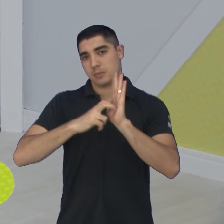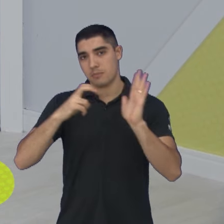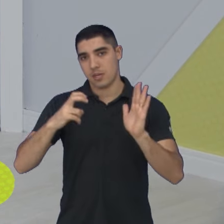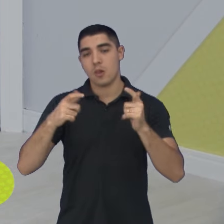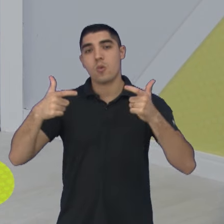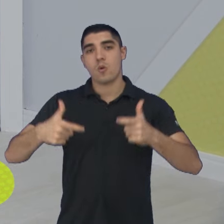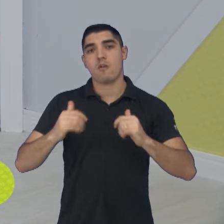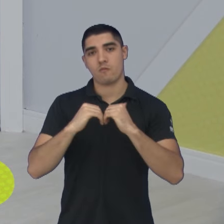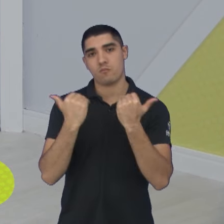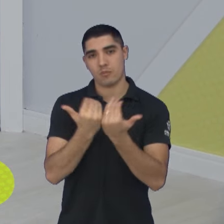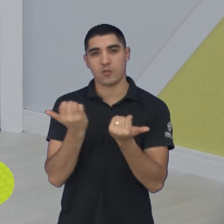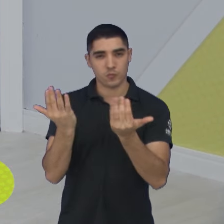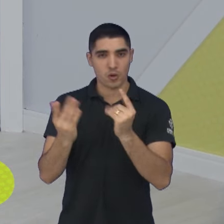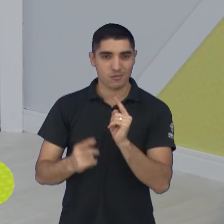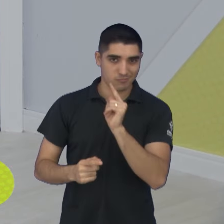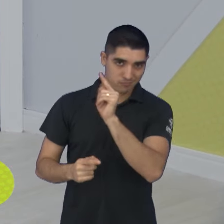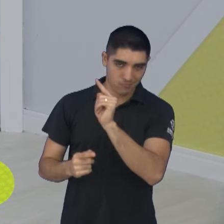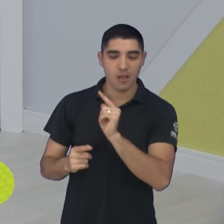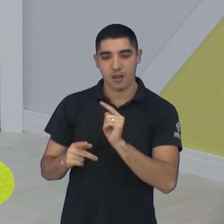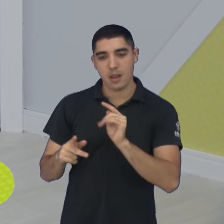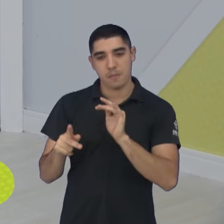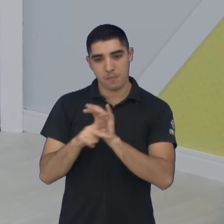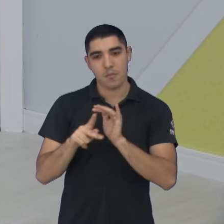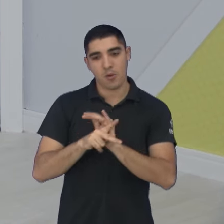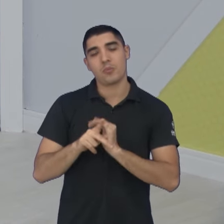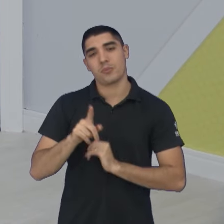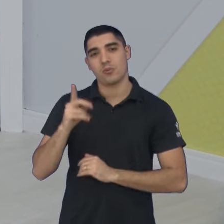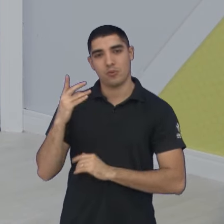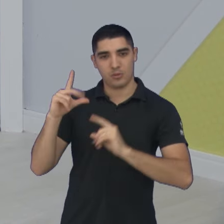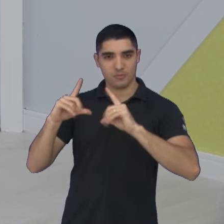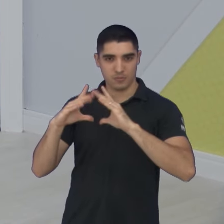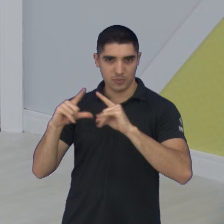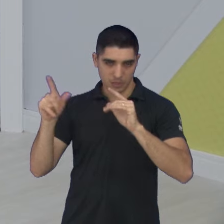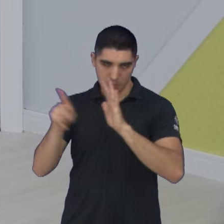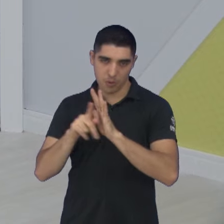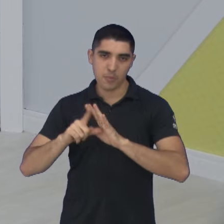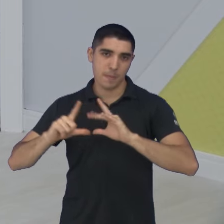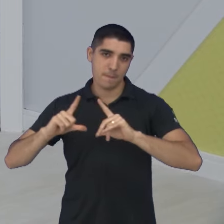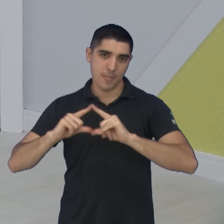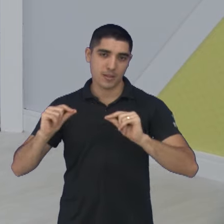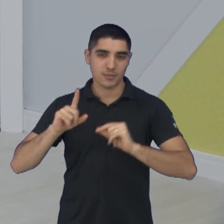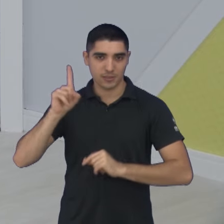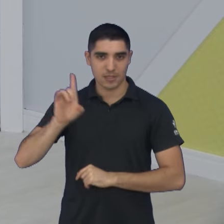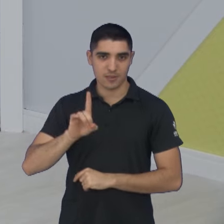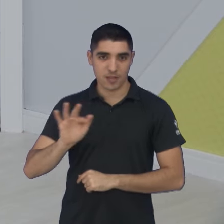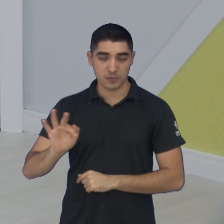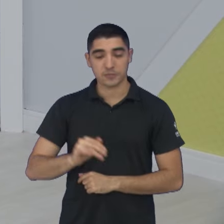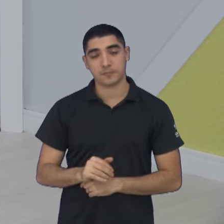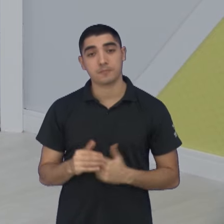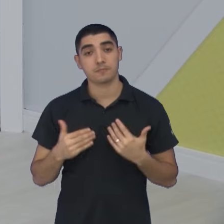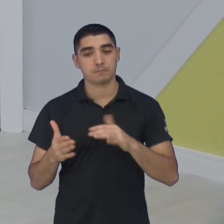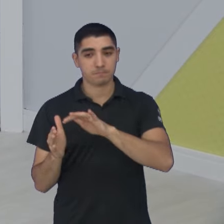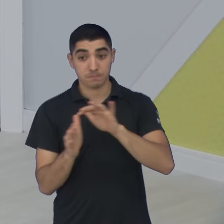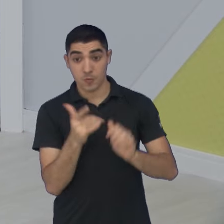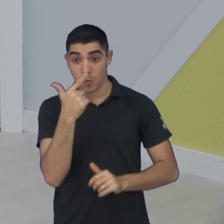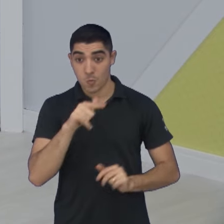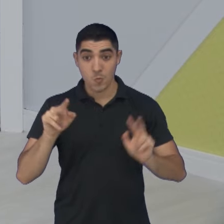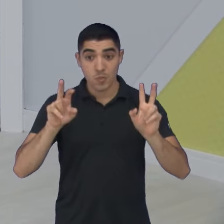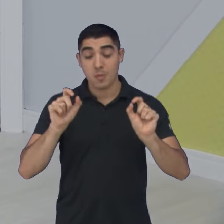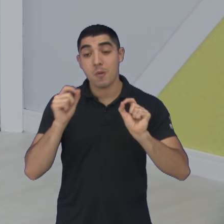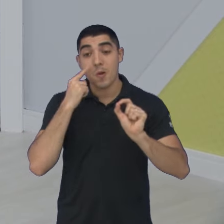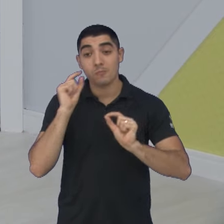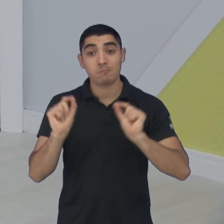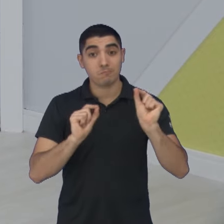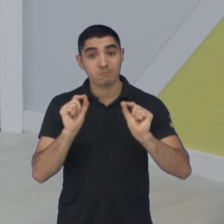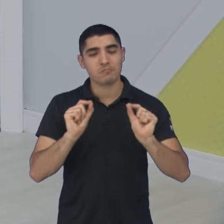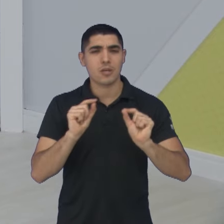Bezerrão. Segunda-feira, claro, todos os detalhes para você aqui dentro do nosso Hora do Esporte. Brunão, mudando de assunto, olha que notícia bacana. A